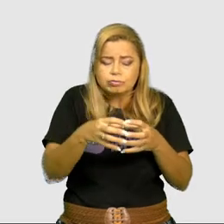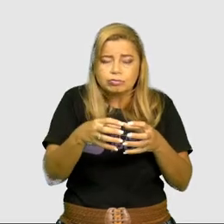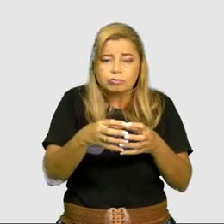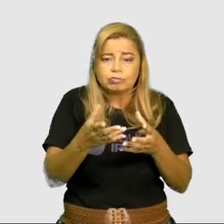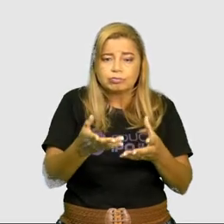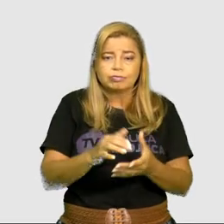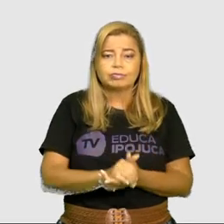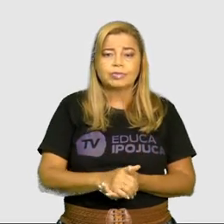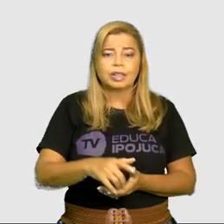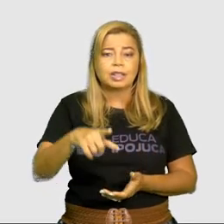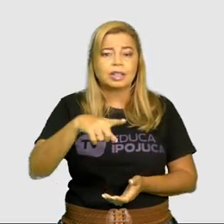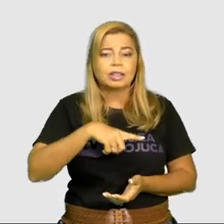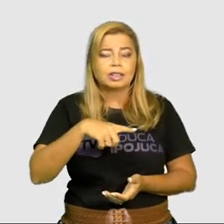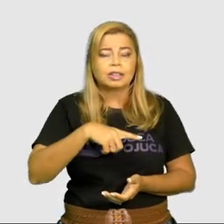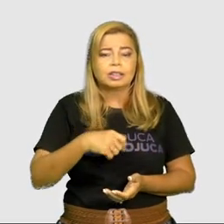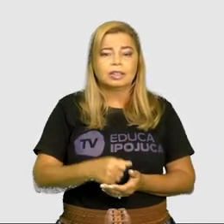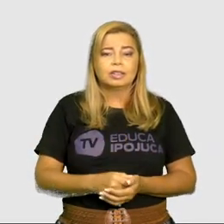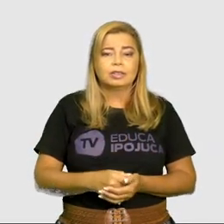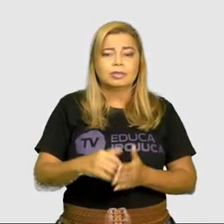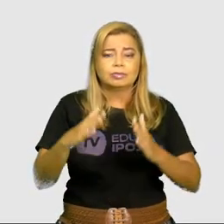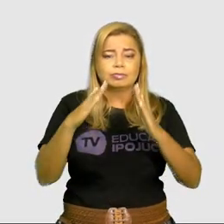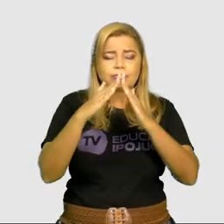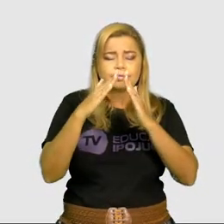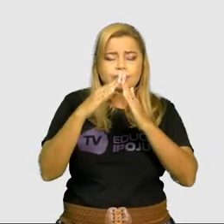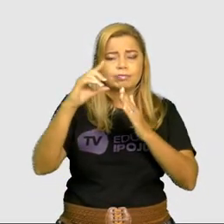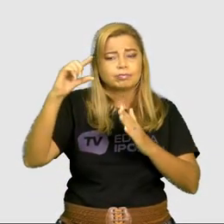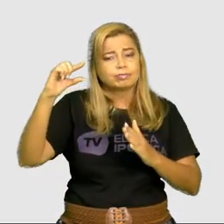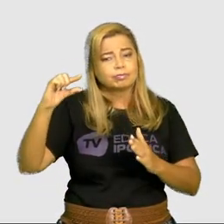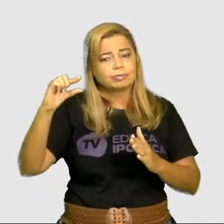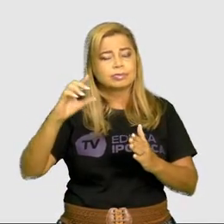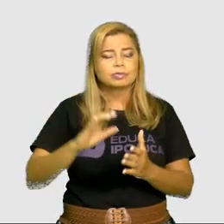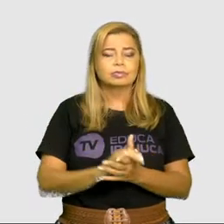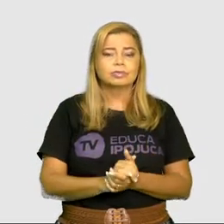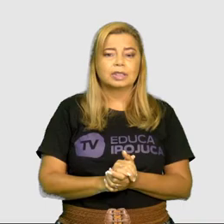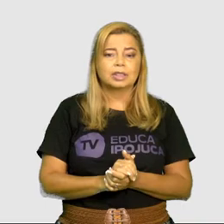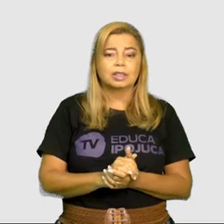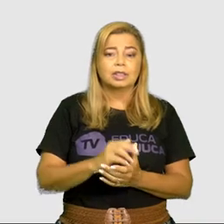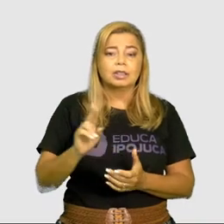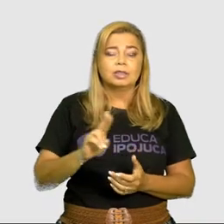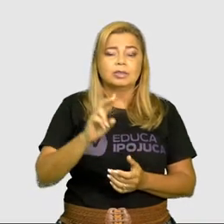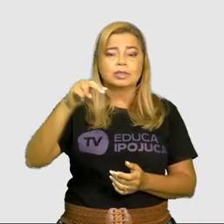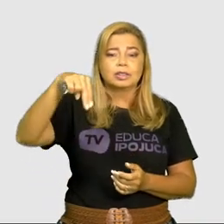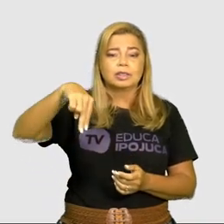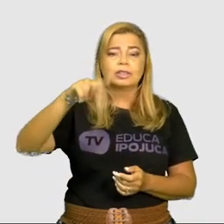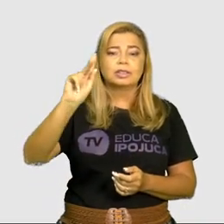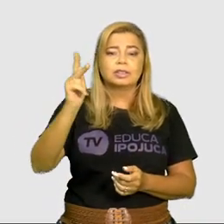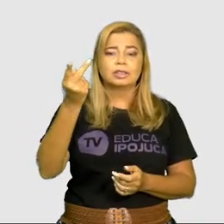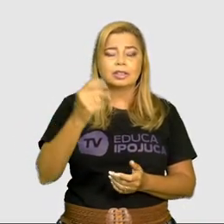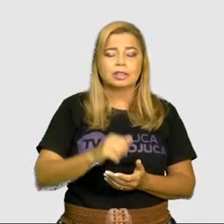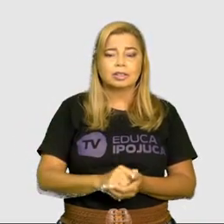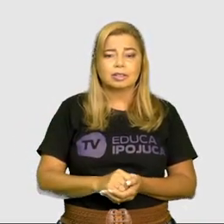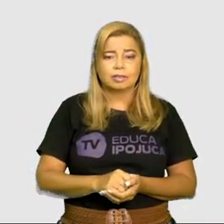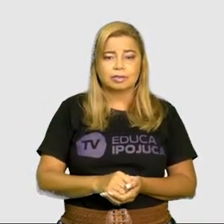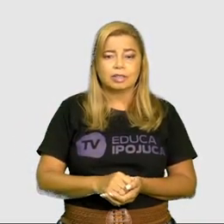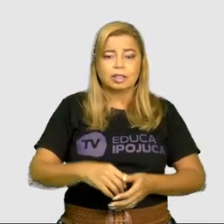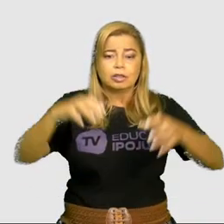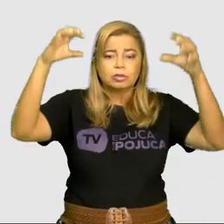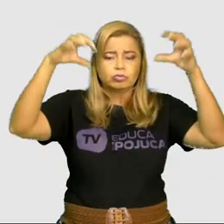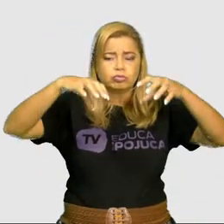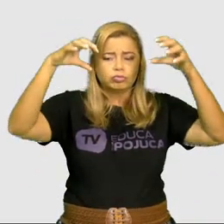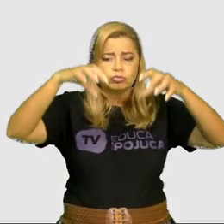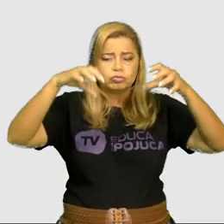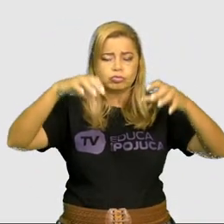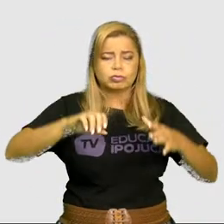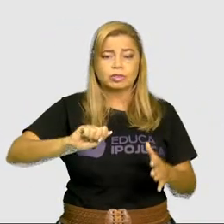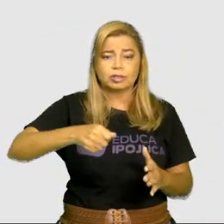tenho, casinha. É com NH. Aqui eu tenho chuva, chave,